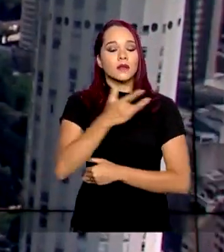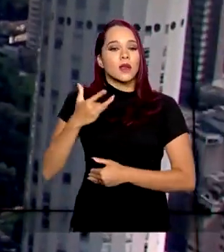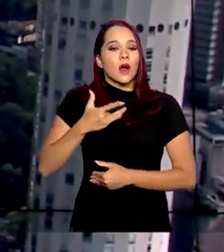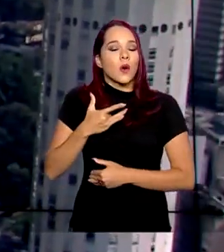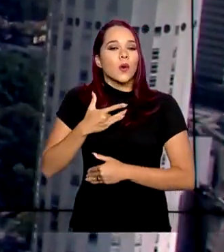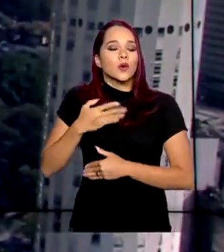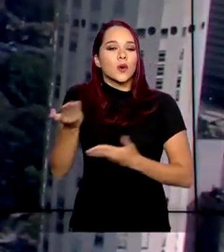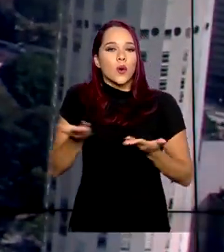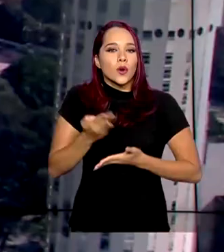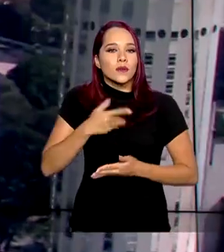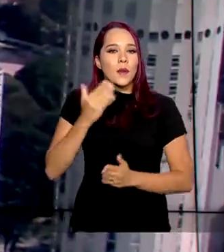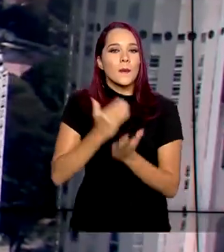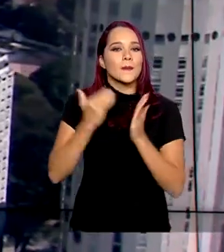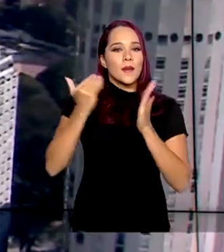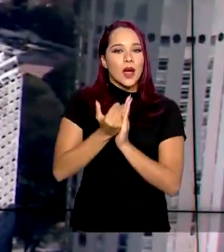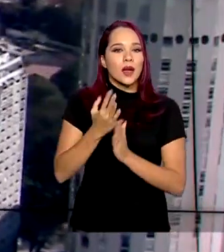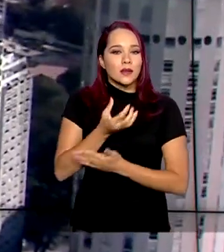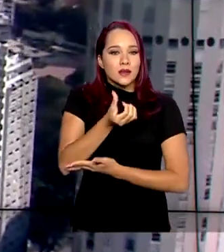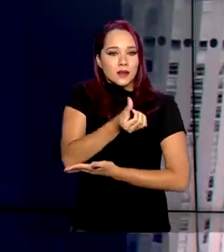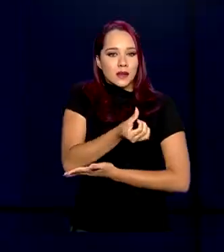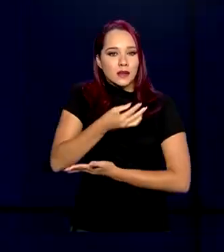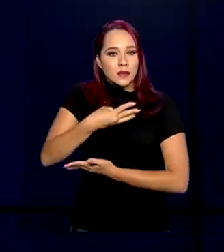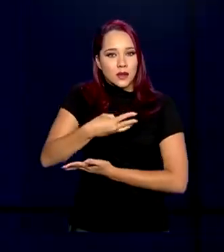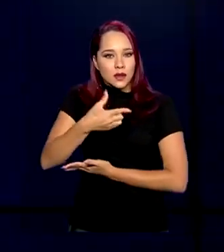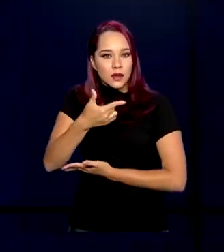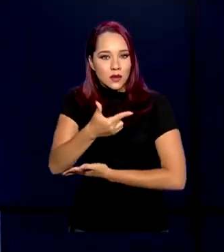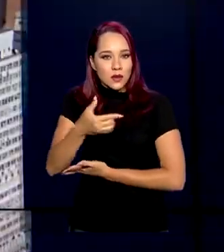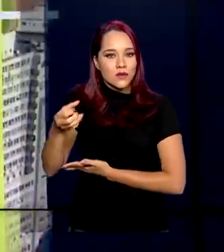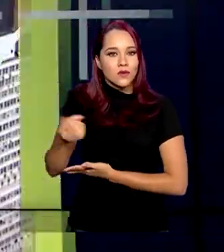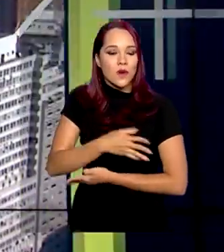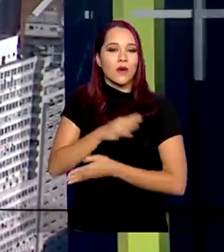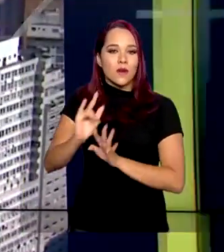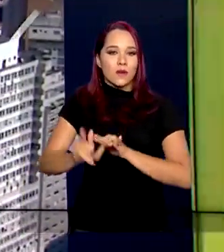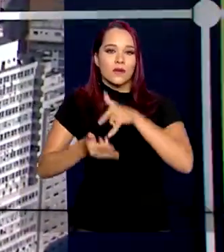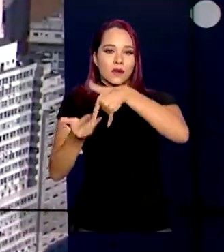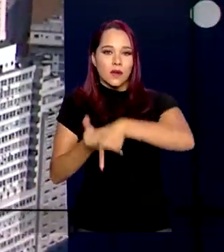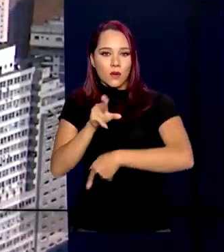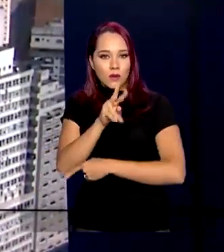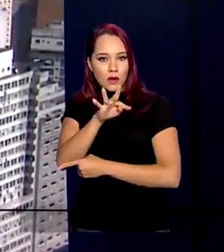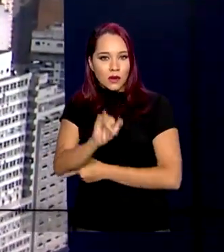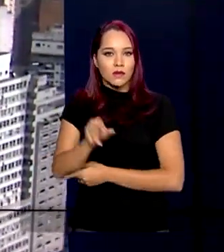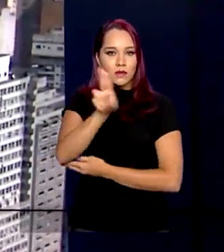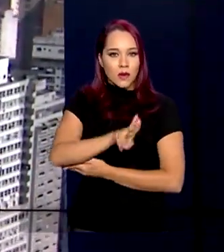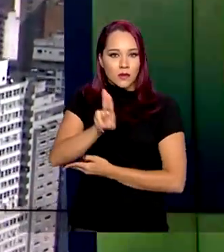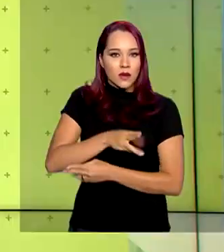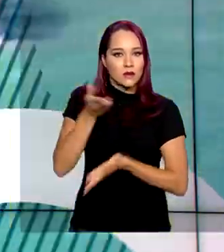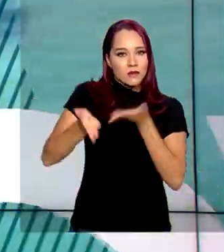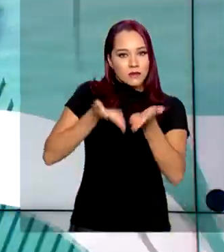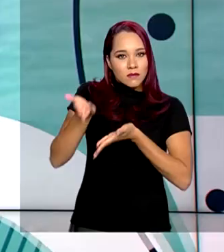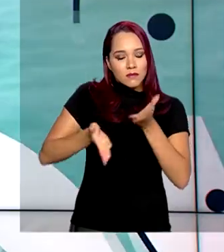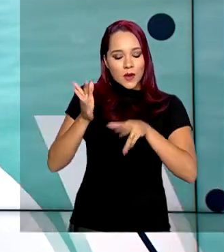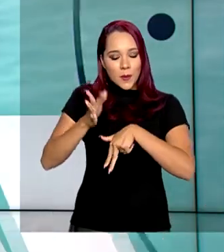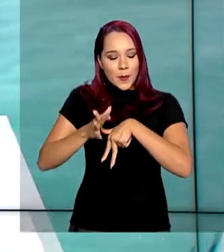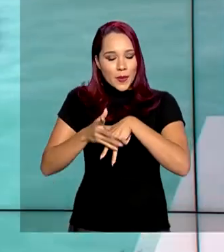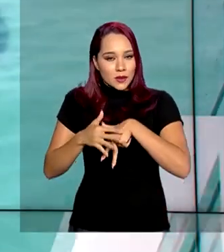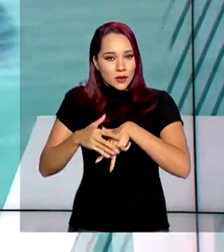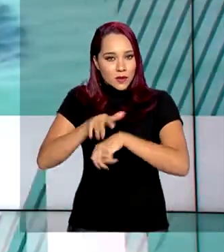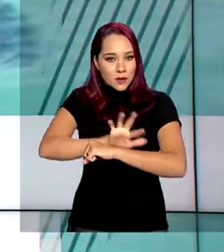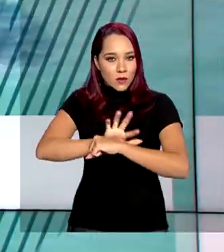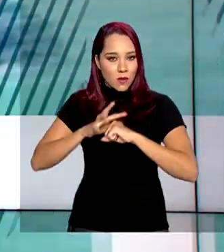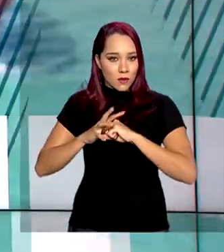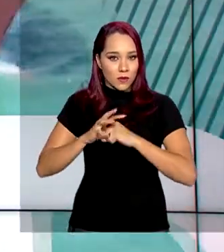habilitou mais 632 novos leitos de UTI para serem utilizados no tratamento de pacientes com o novo